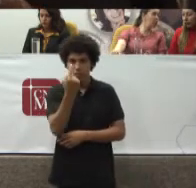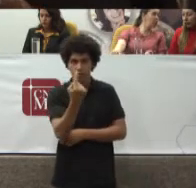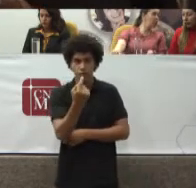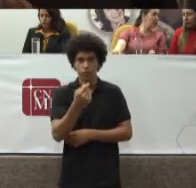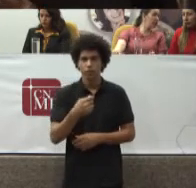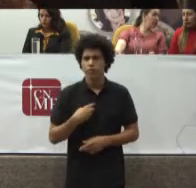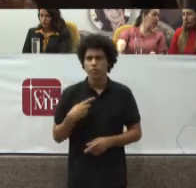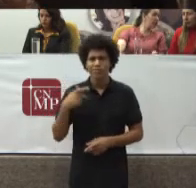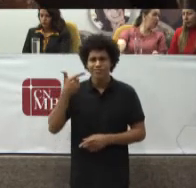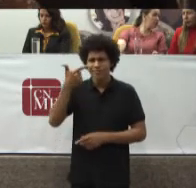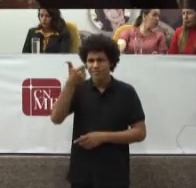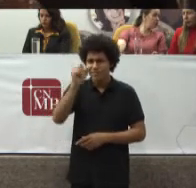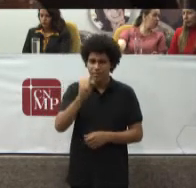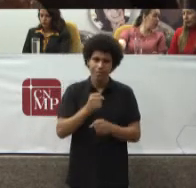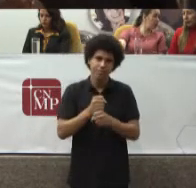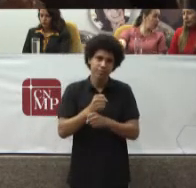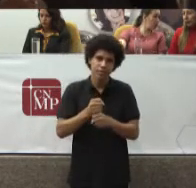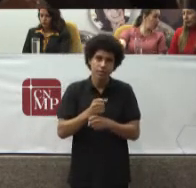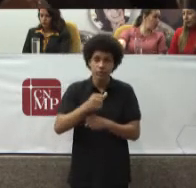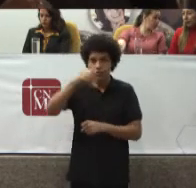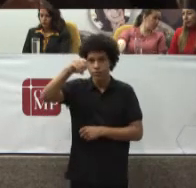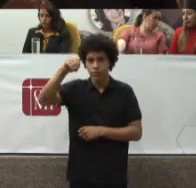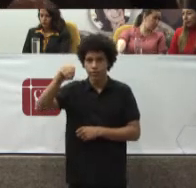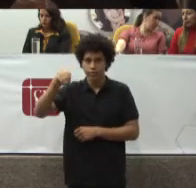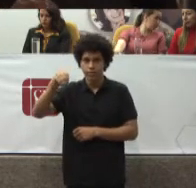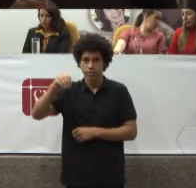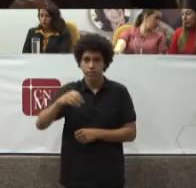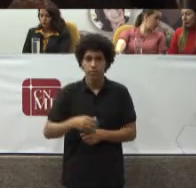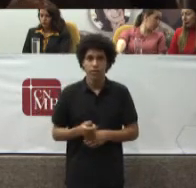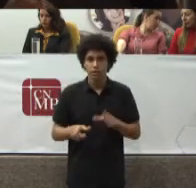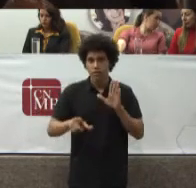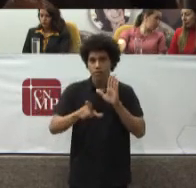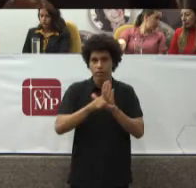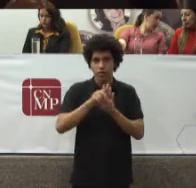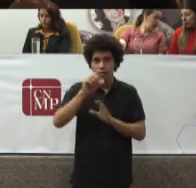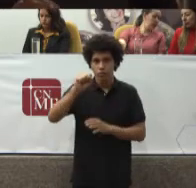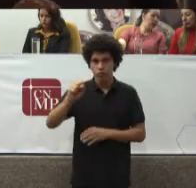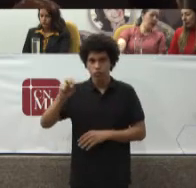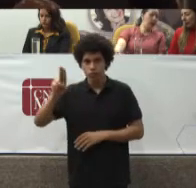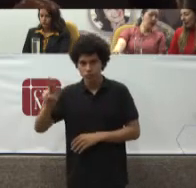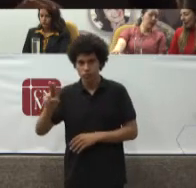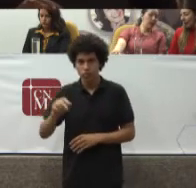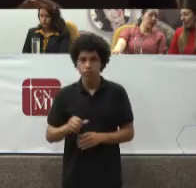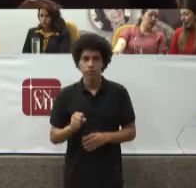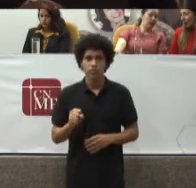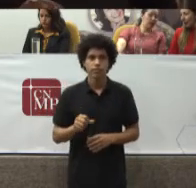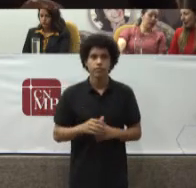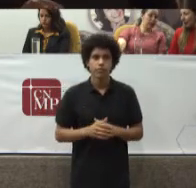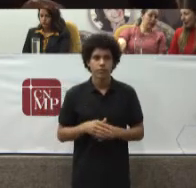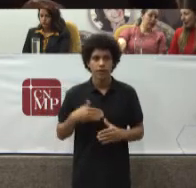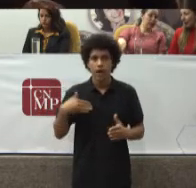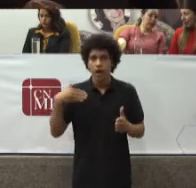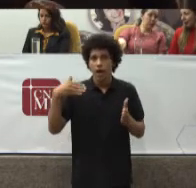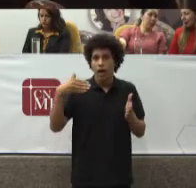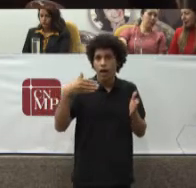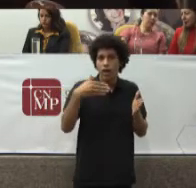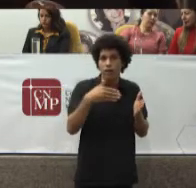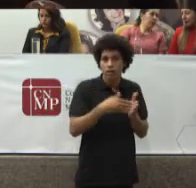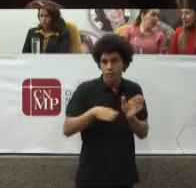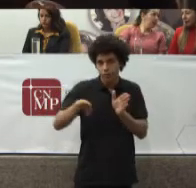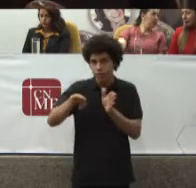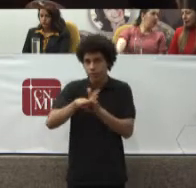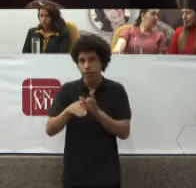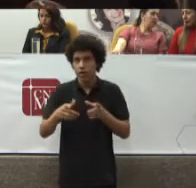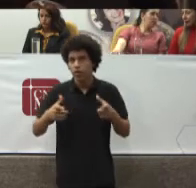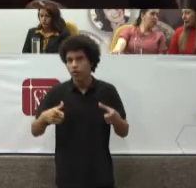10 anos De 90 Da lei Do SUS Até Chegarmos A